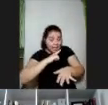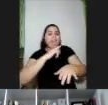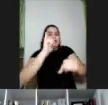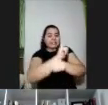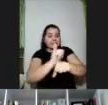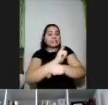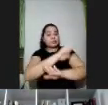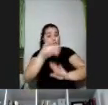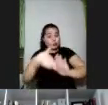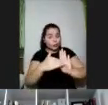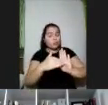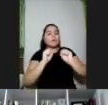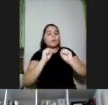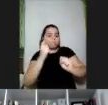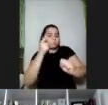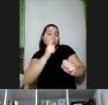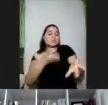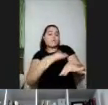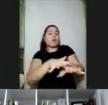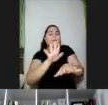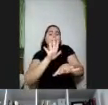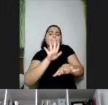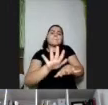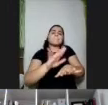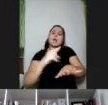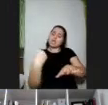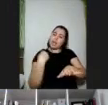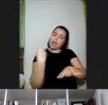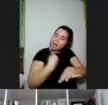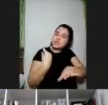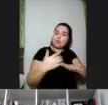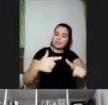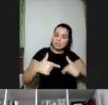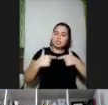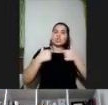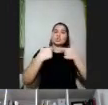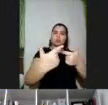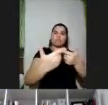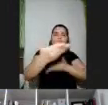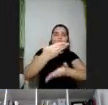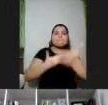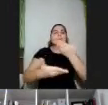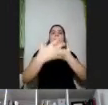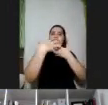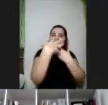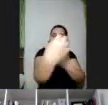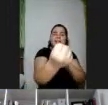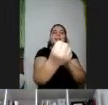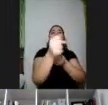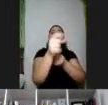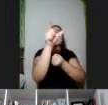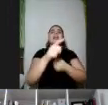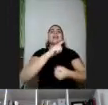a inclusão e a acessibilidade. Também a nossa atitude em relação ao outro, de reconhecer o outro como um sujeito de